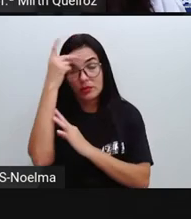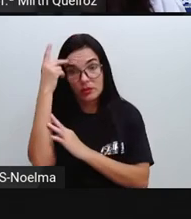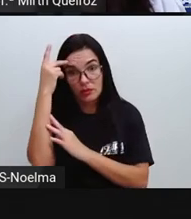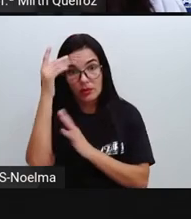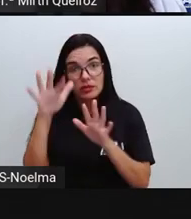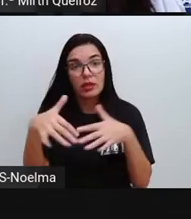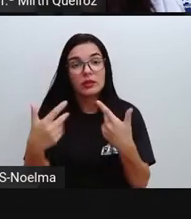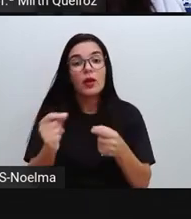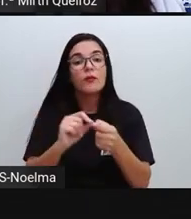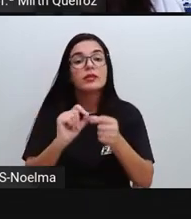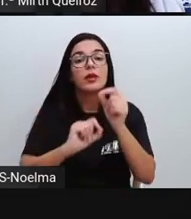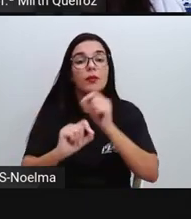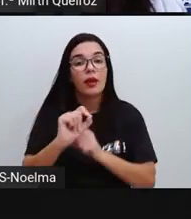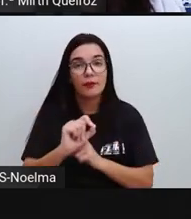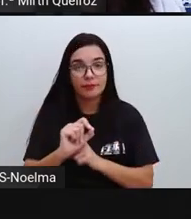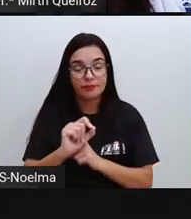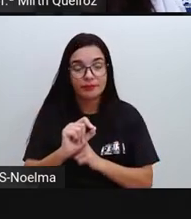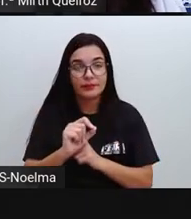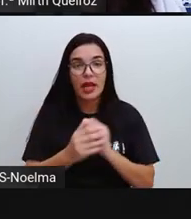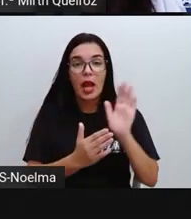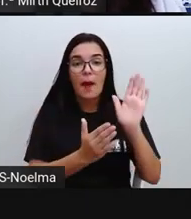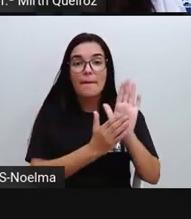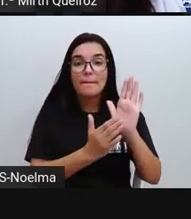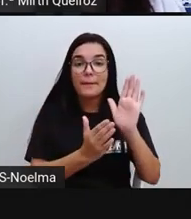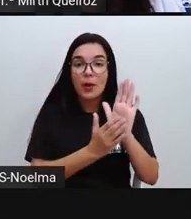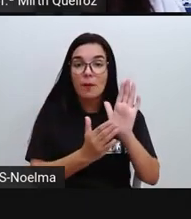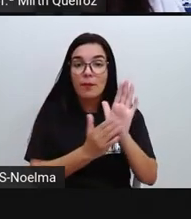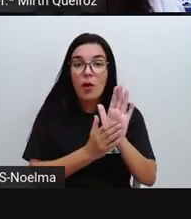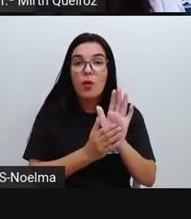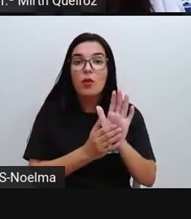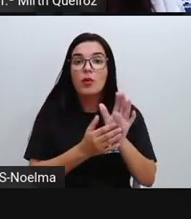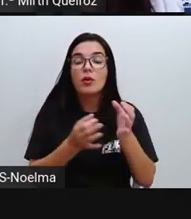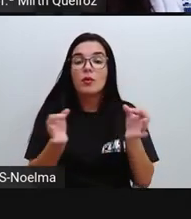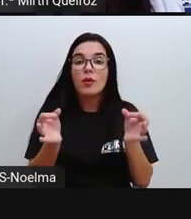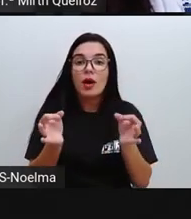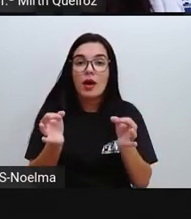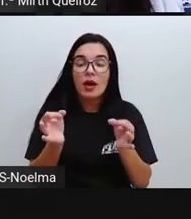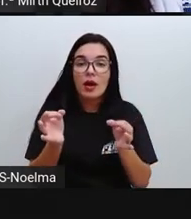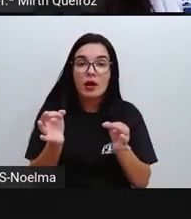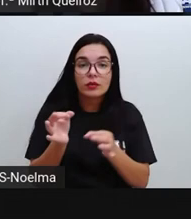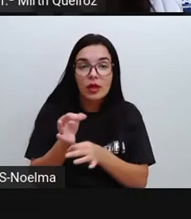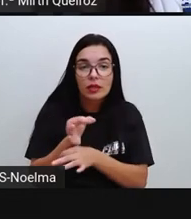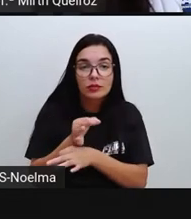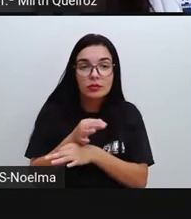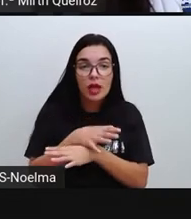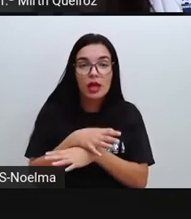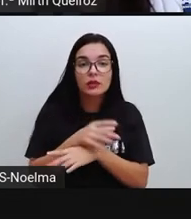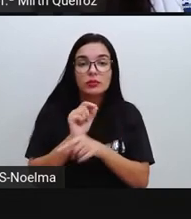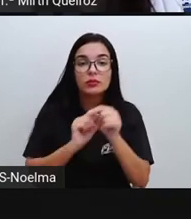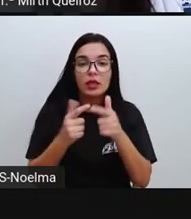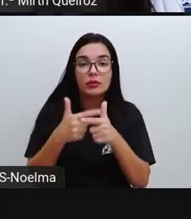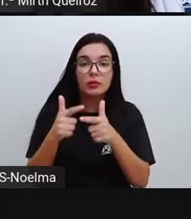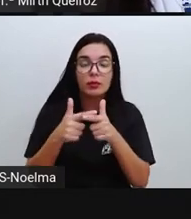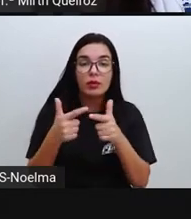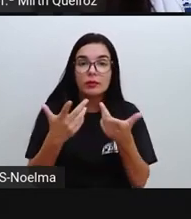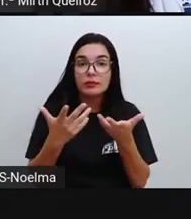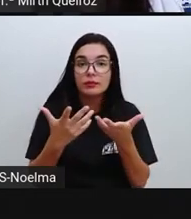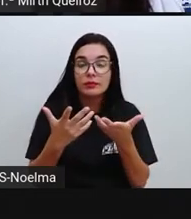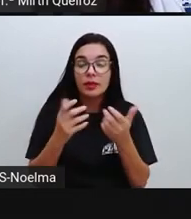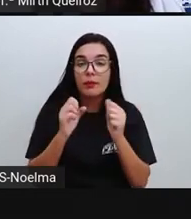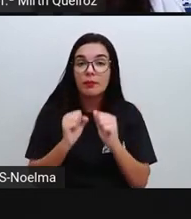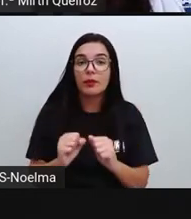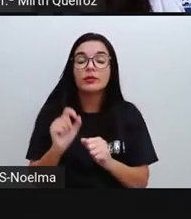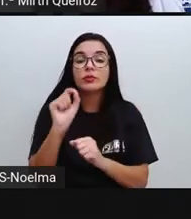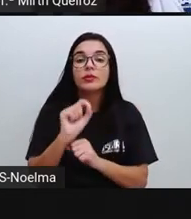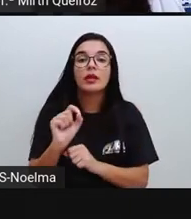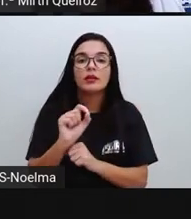cidades. E qual seria a solução para isso? O que vocês acham? poderia ser feito aí? Aí nós teríamos que